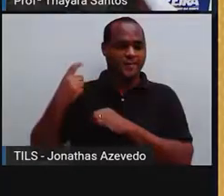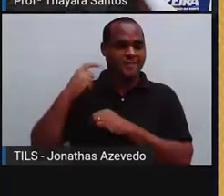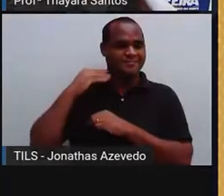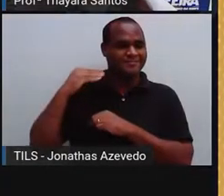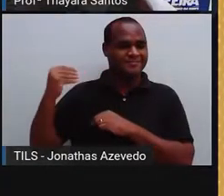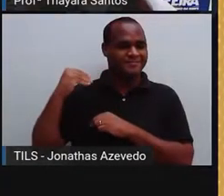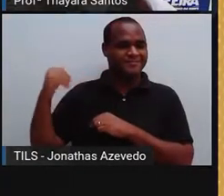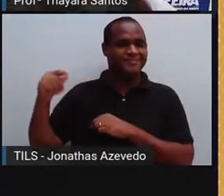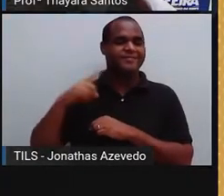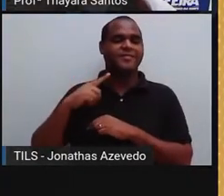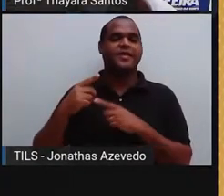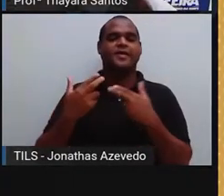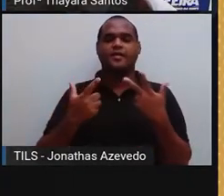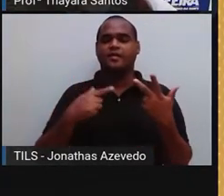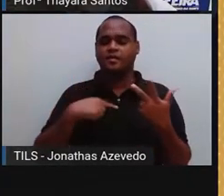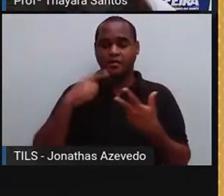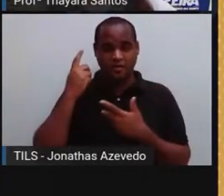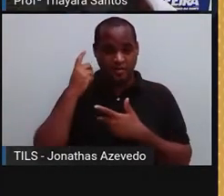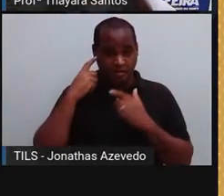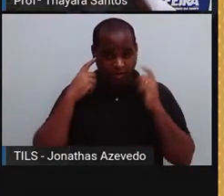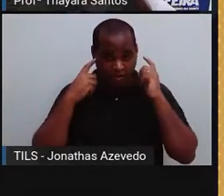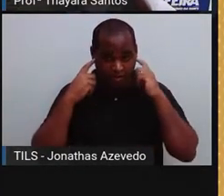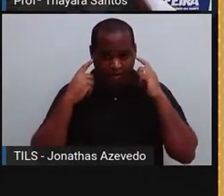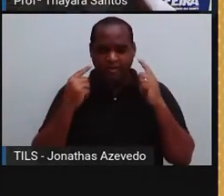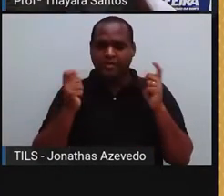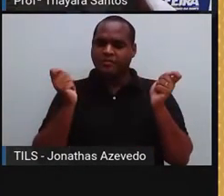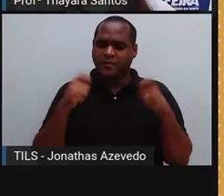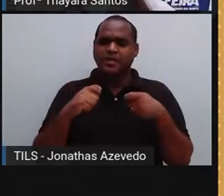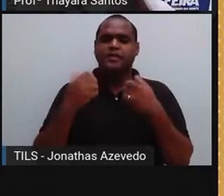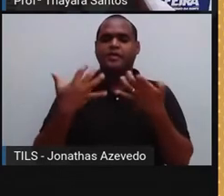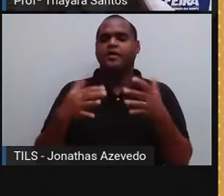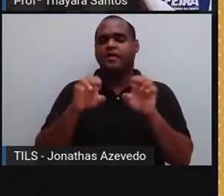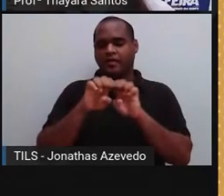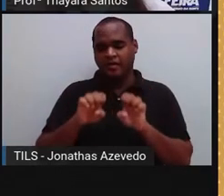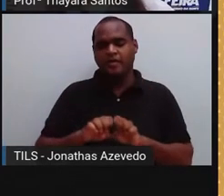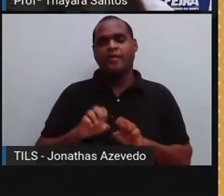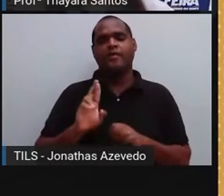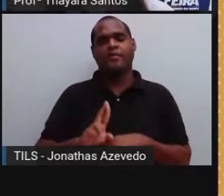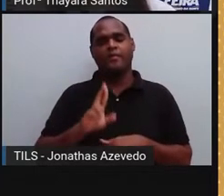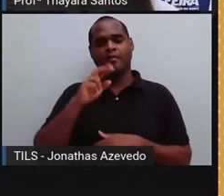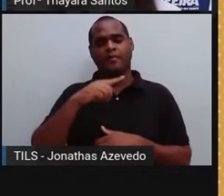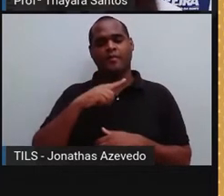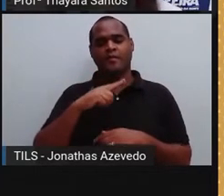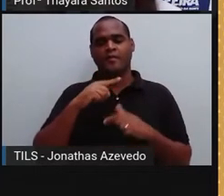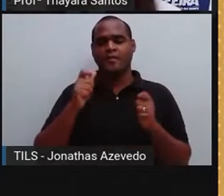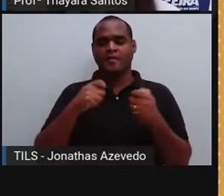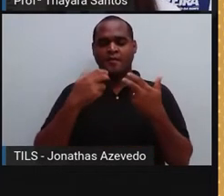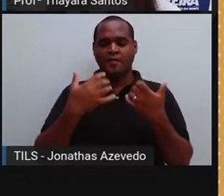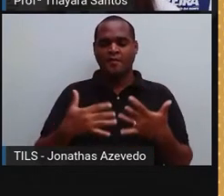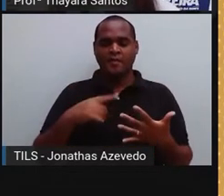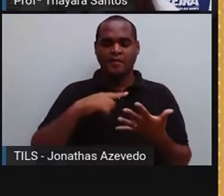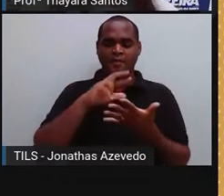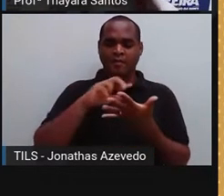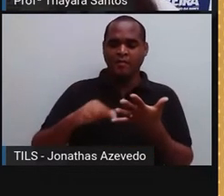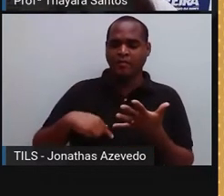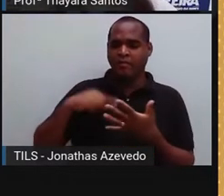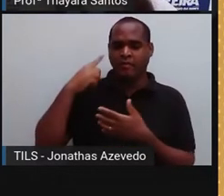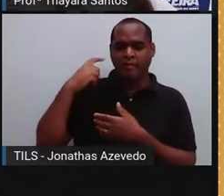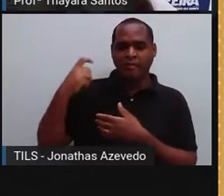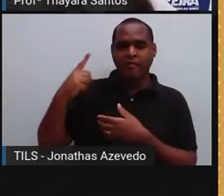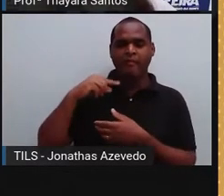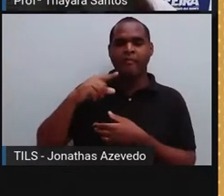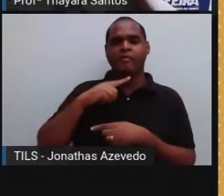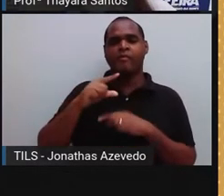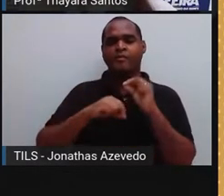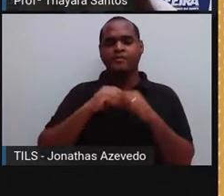O ouvido, a orelha, é a estrutura responsável por captar essas ondas sonoras. E essas